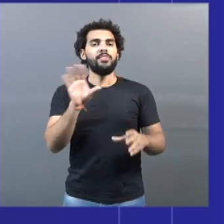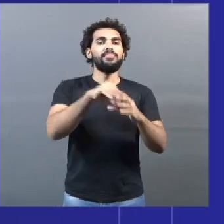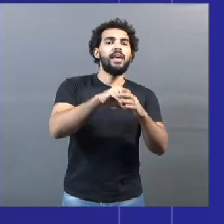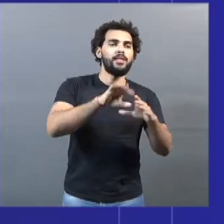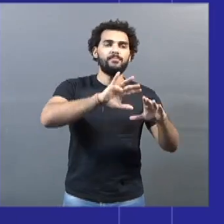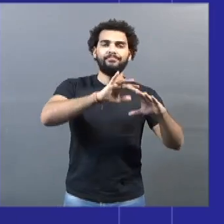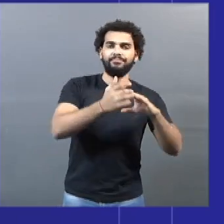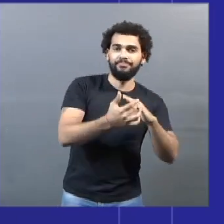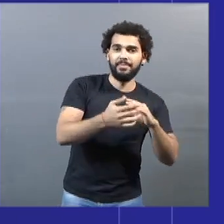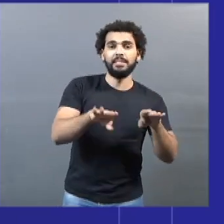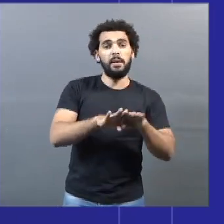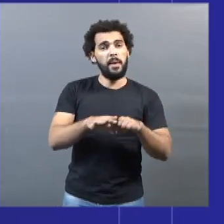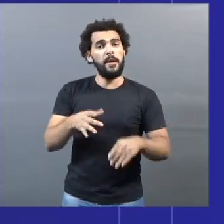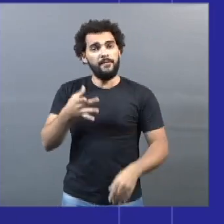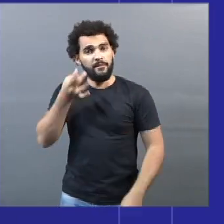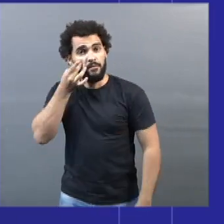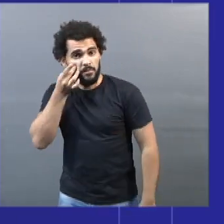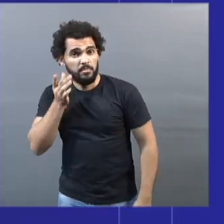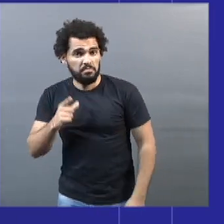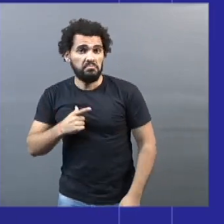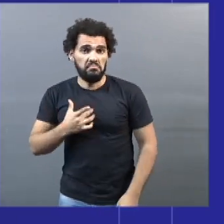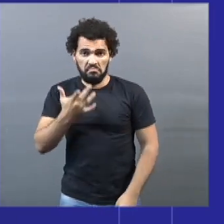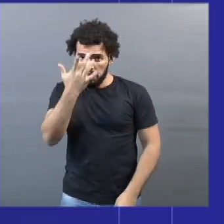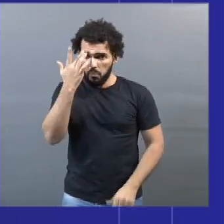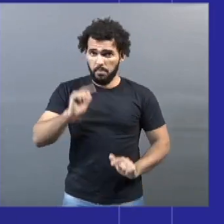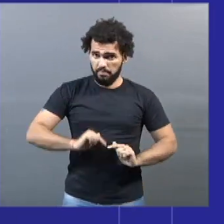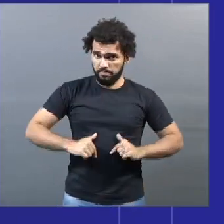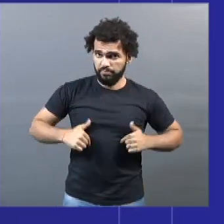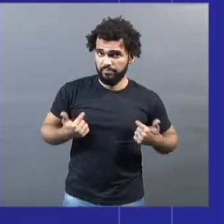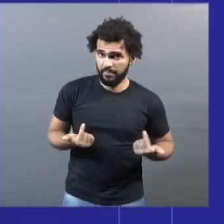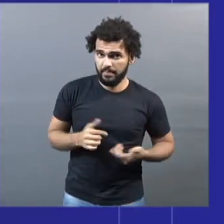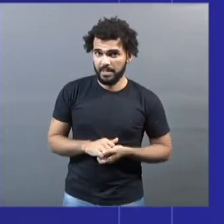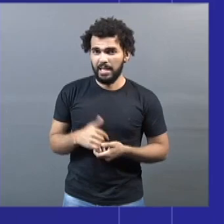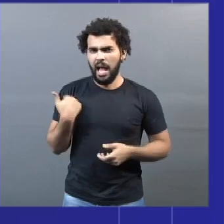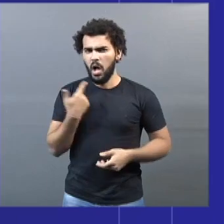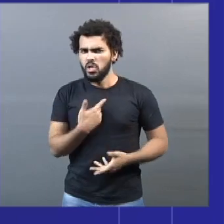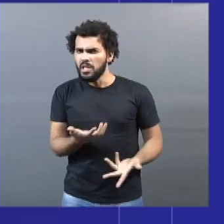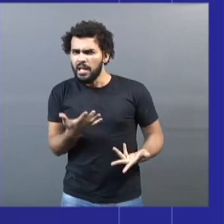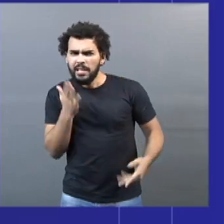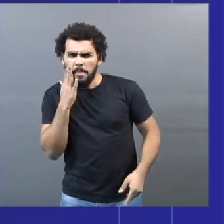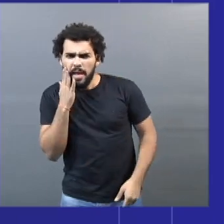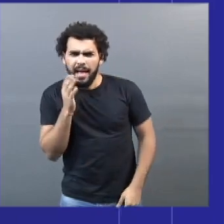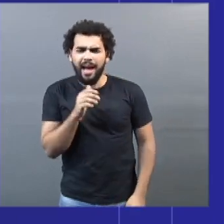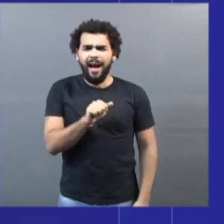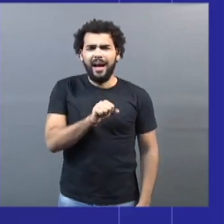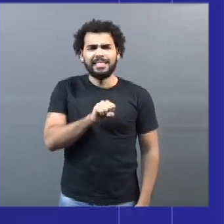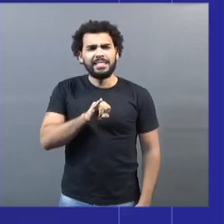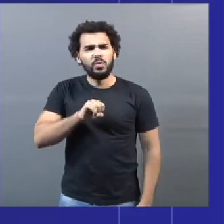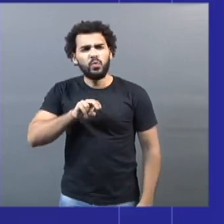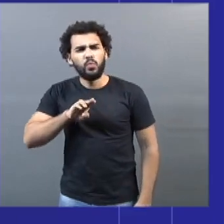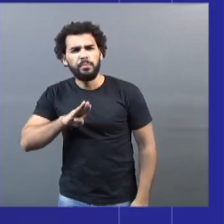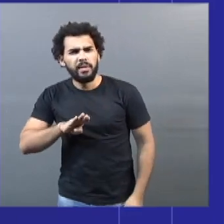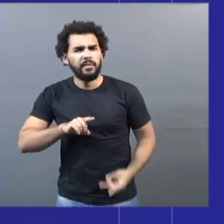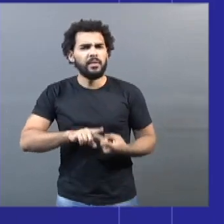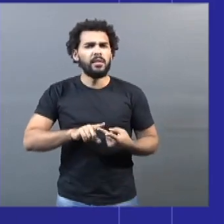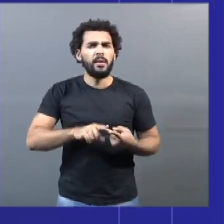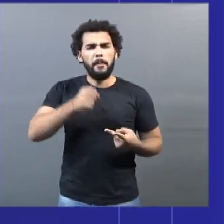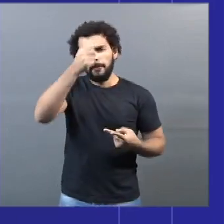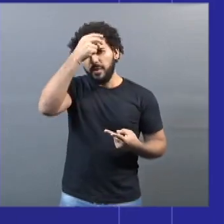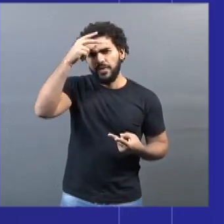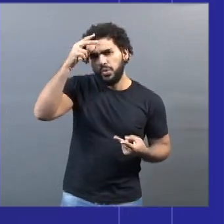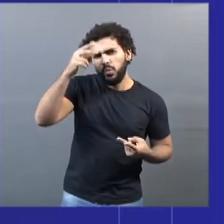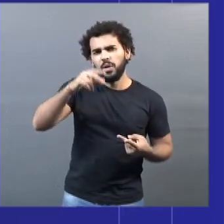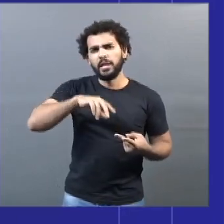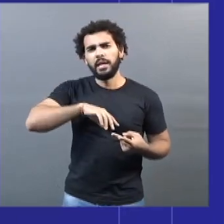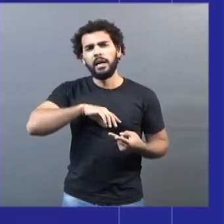Neste momento, nós queremos saber da ACIUB, do CDL e da Prefeitura Municipal de Uberlândia,